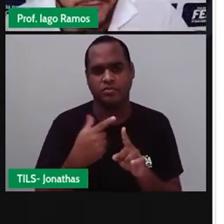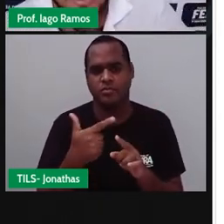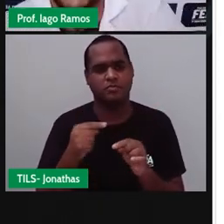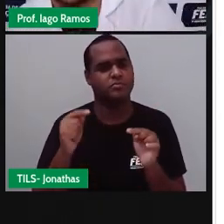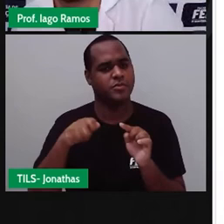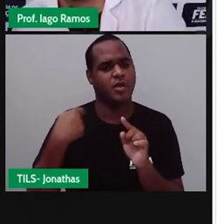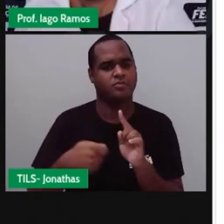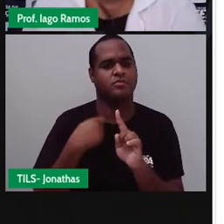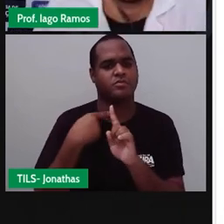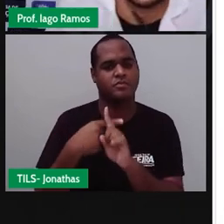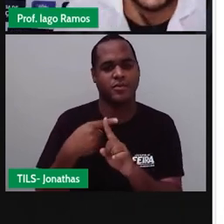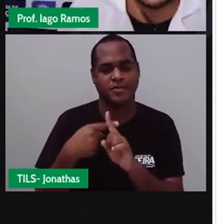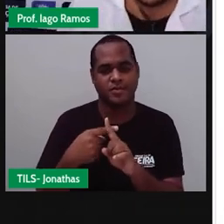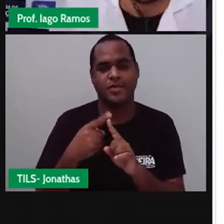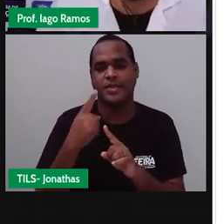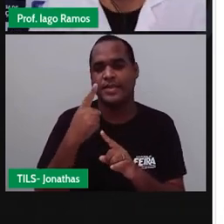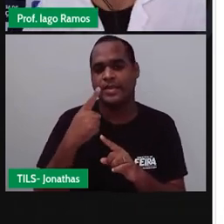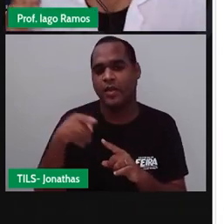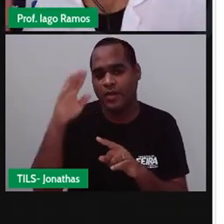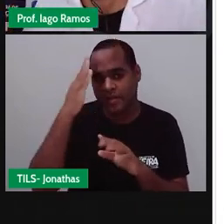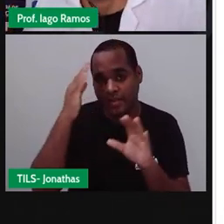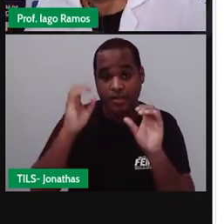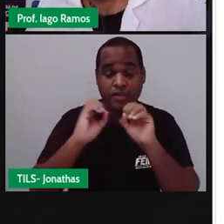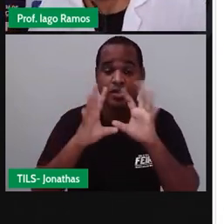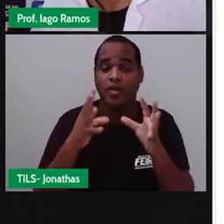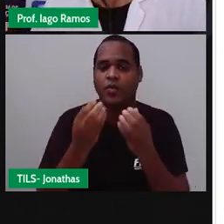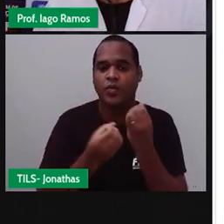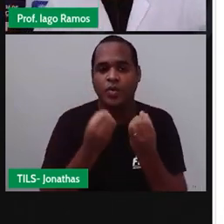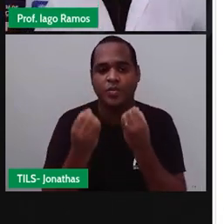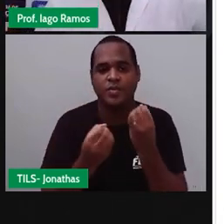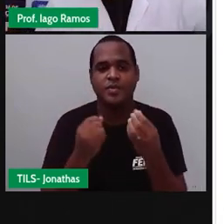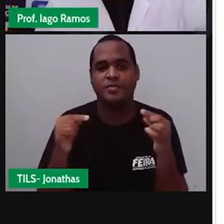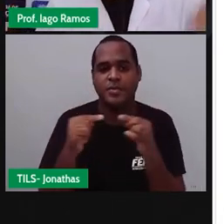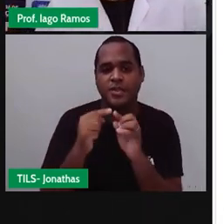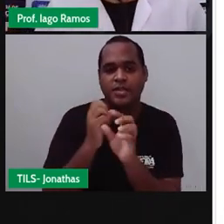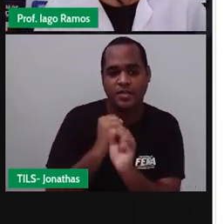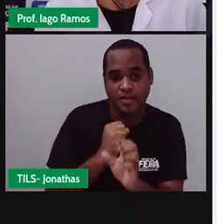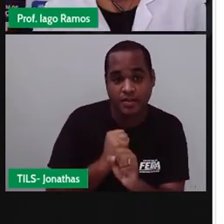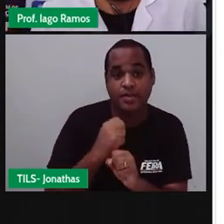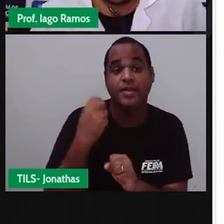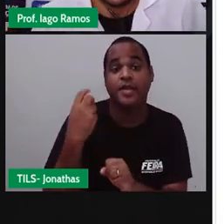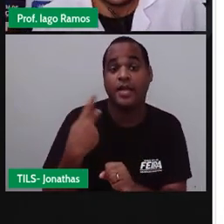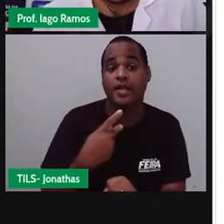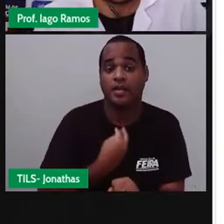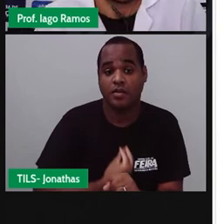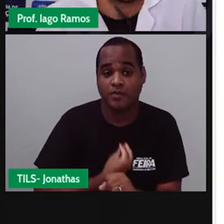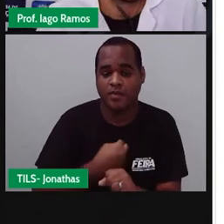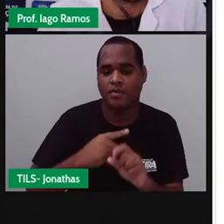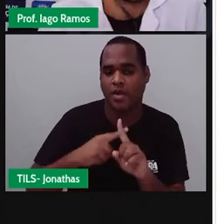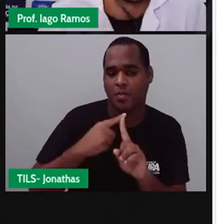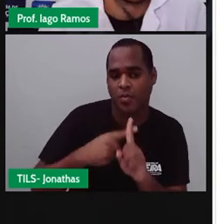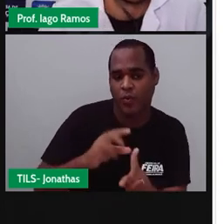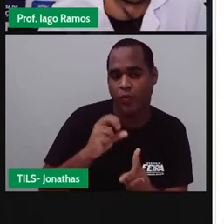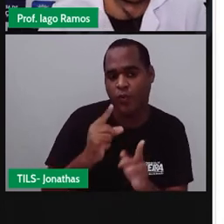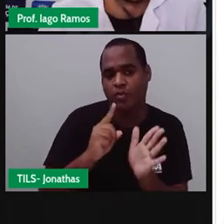Agora vem a hora da gente entender quando é que dá negativo e quando é que dá positivo. Olha só.